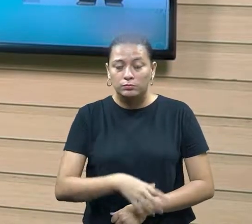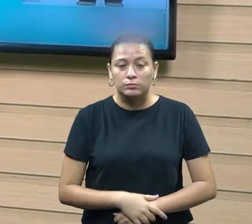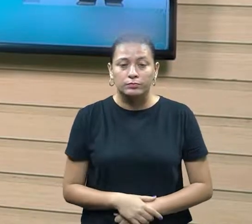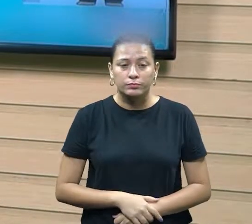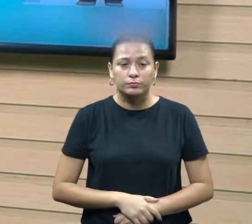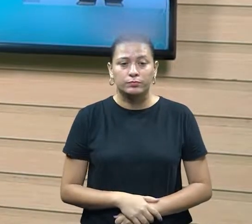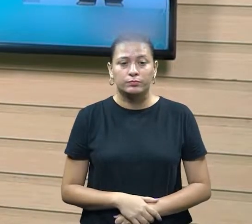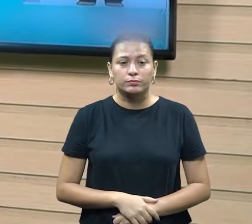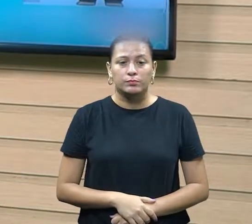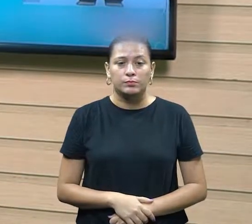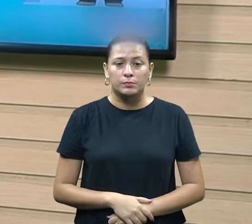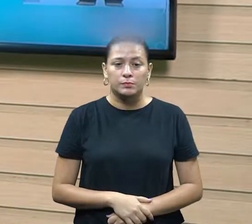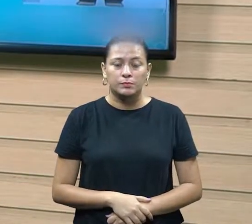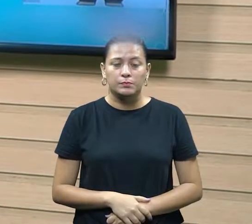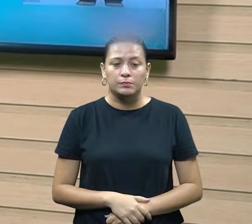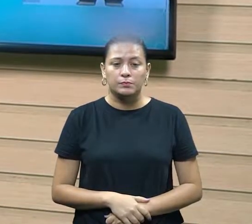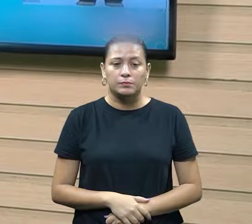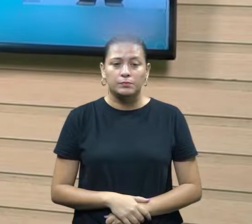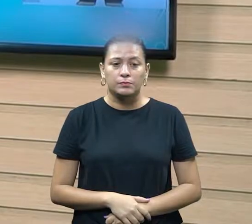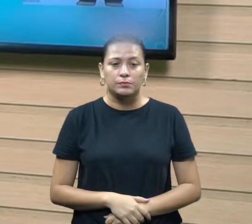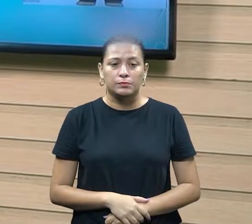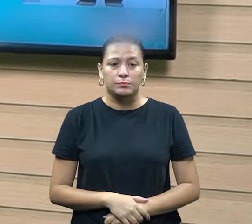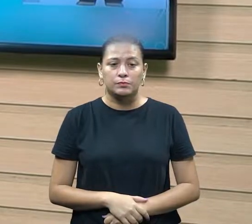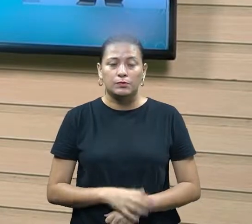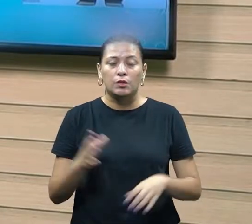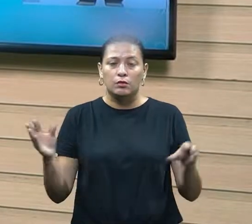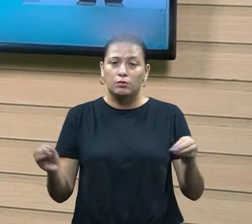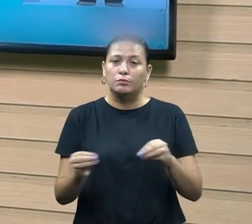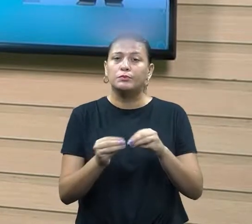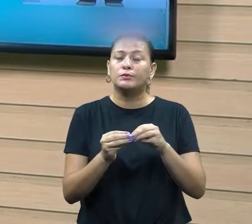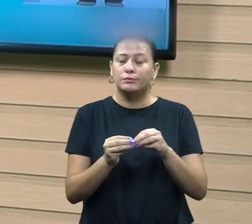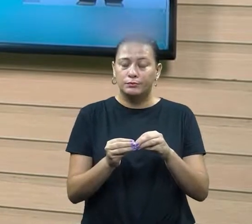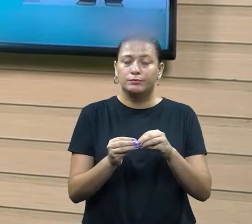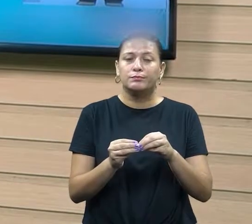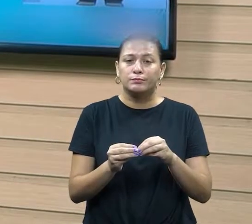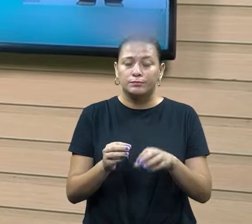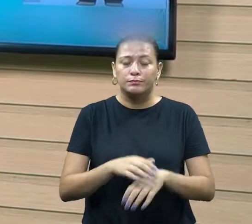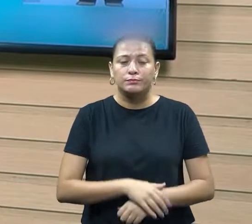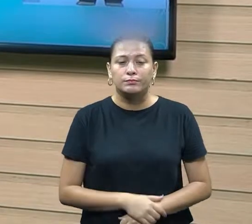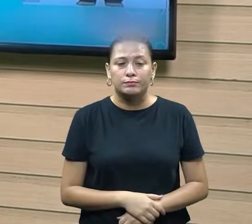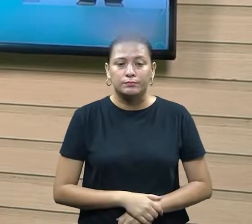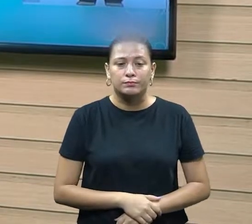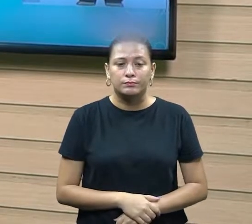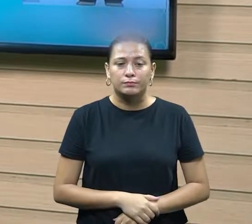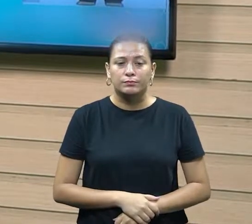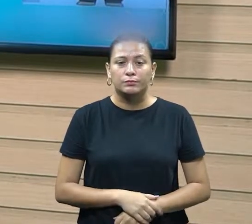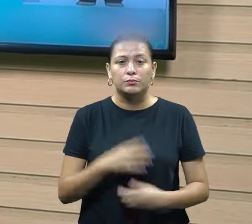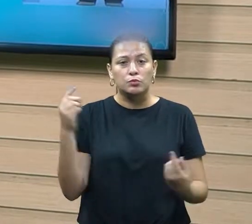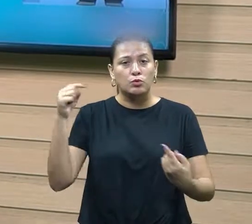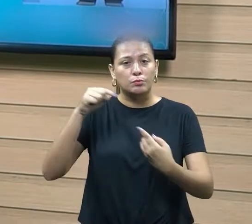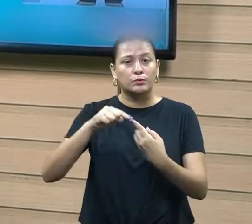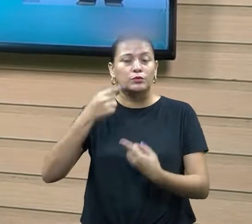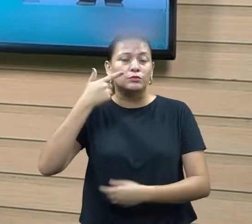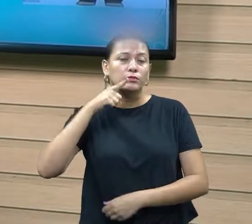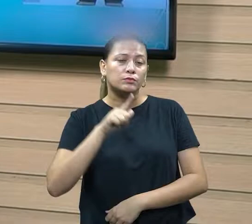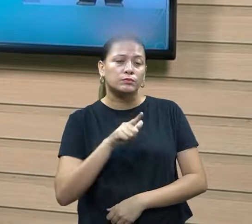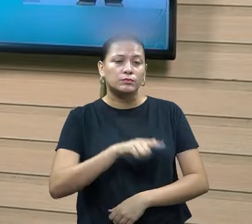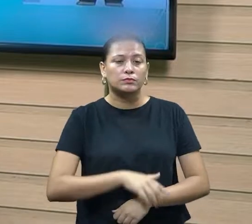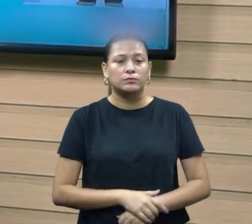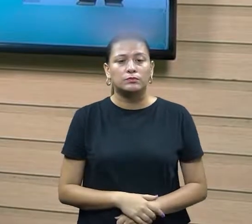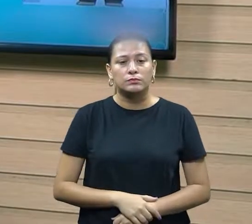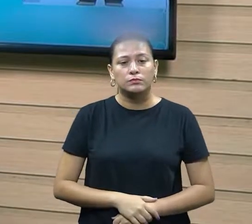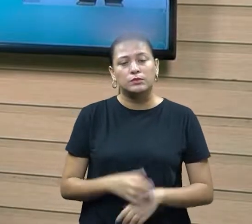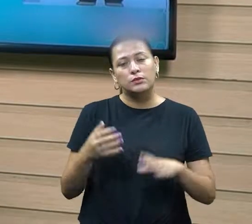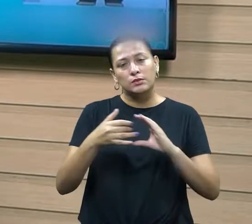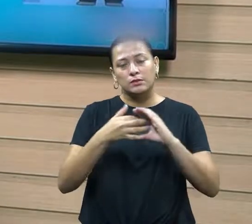possam estar envolvidas nesse processo. Para ela possa muito bem ser, que os objetivos sejam atingidos. Novamente, a vai buscar